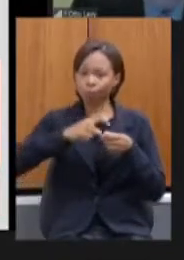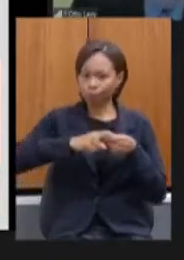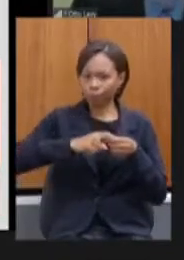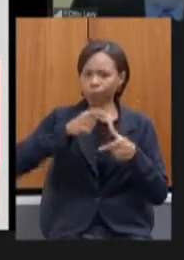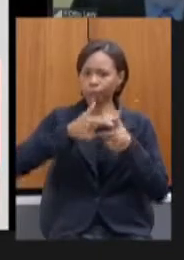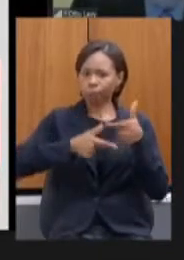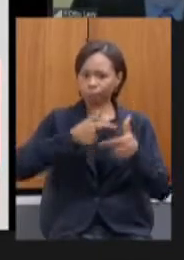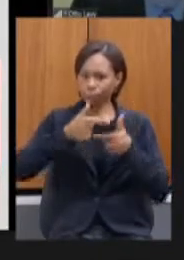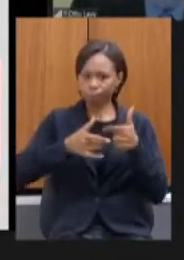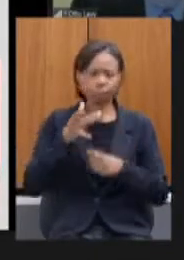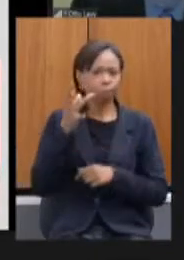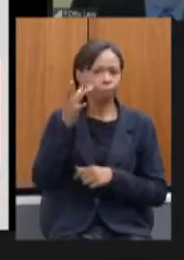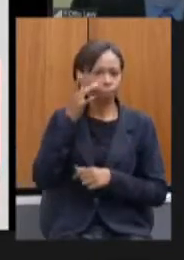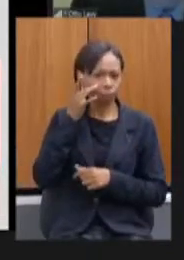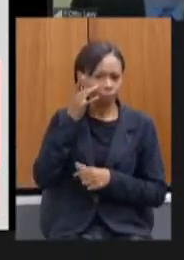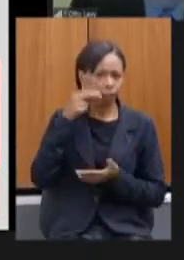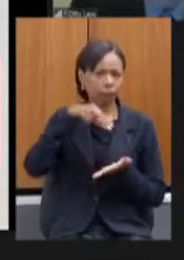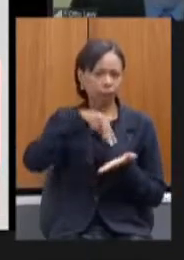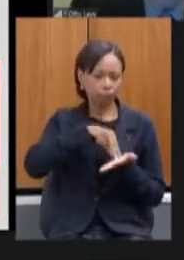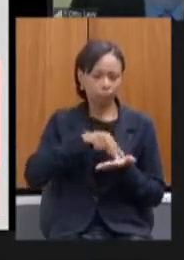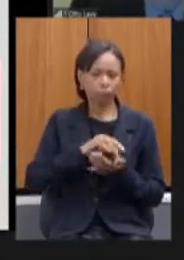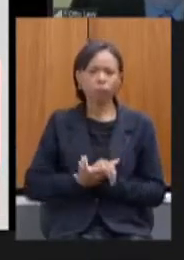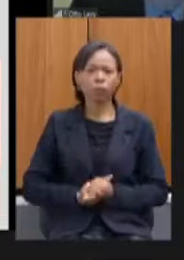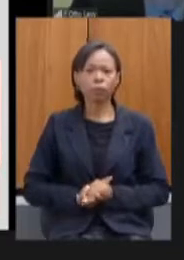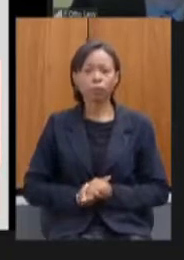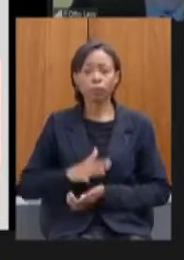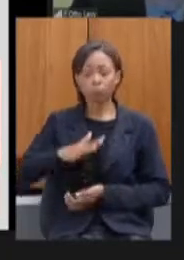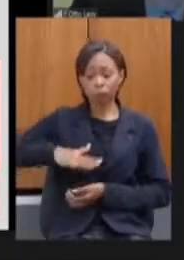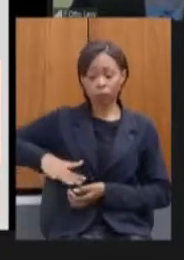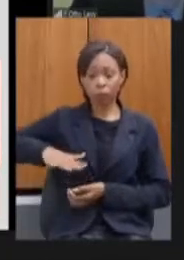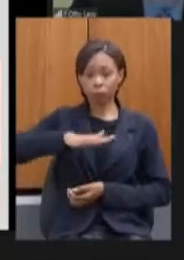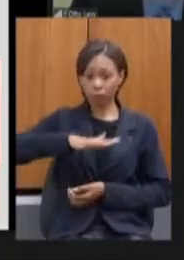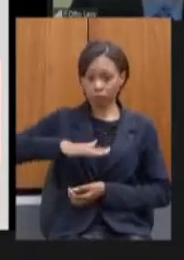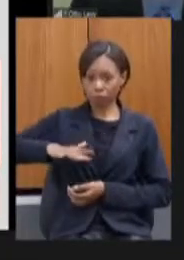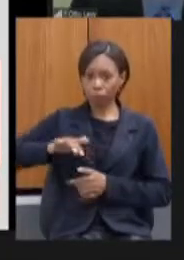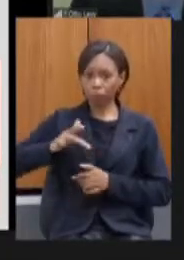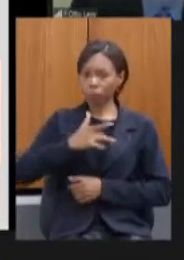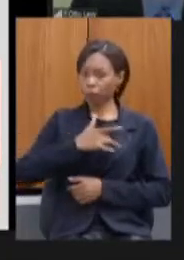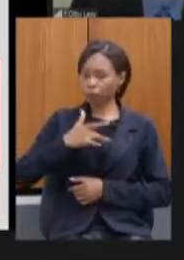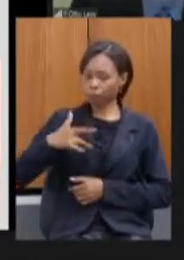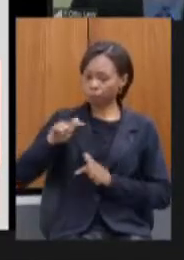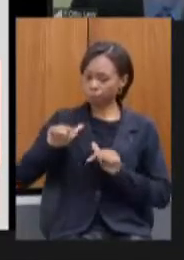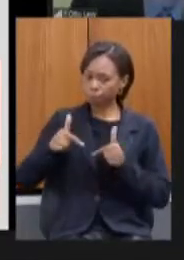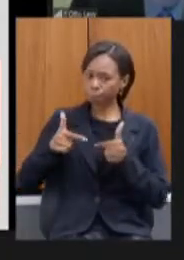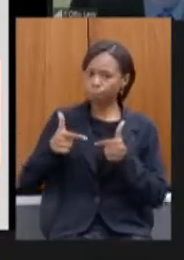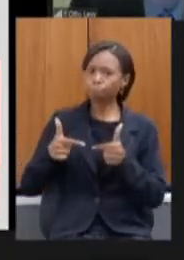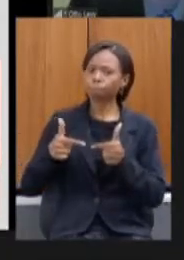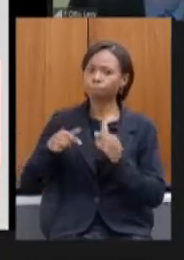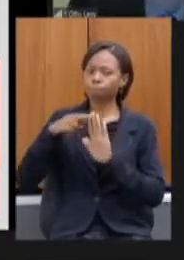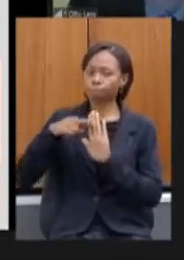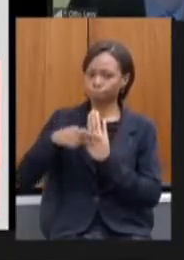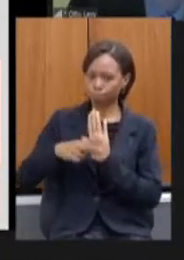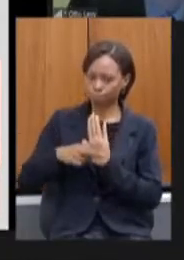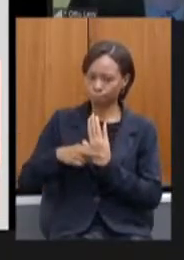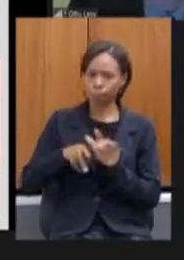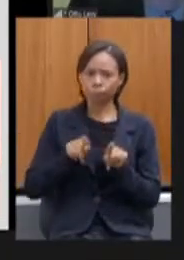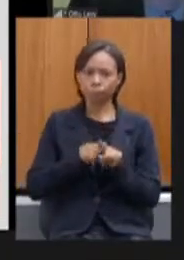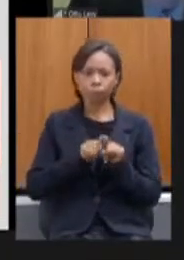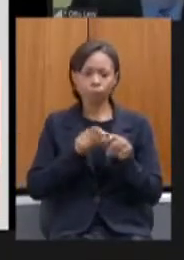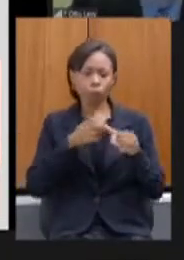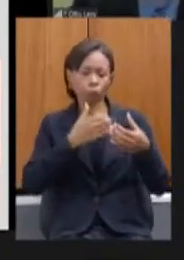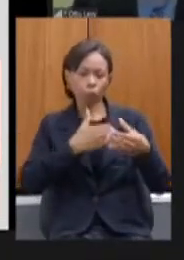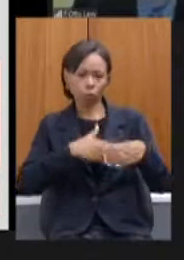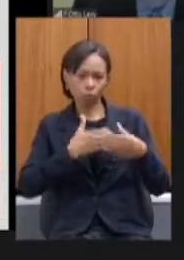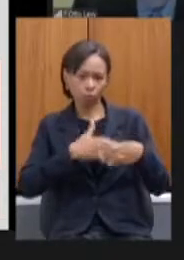ações de regulamentação de pessoal na área da saúde regulamentação de suspensão de prazos de concursos públicos vigentes